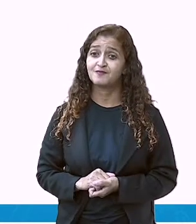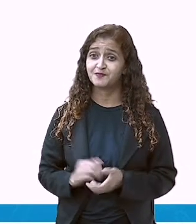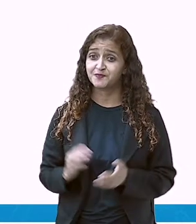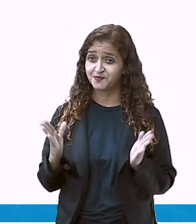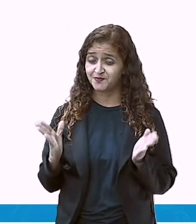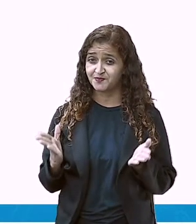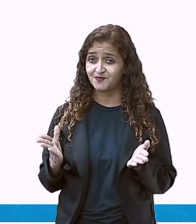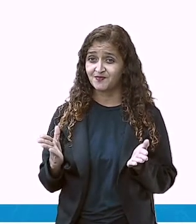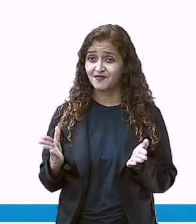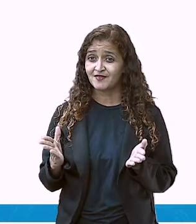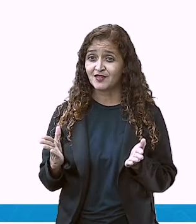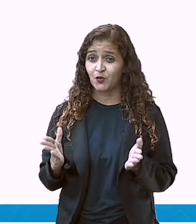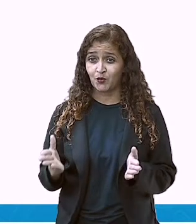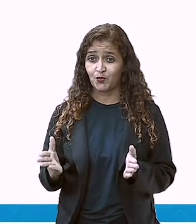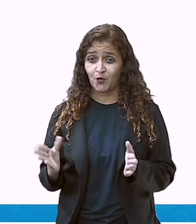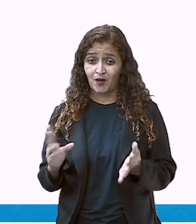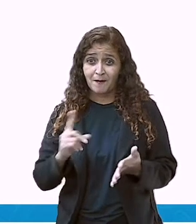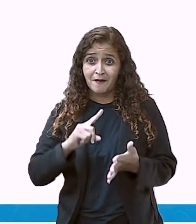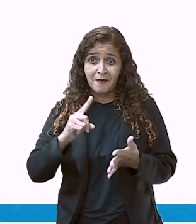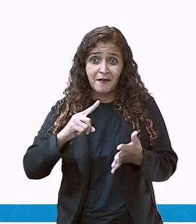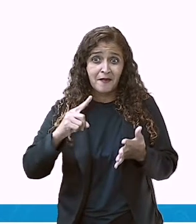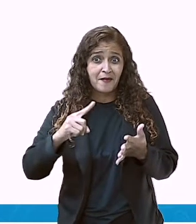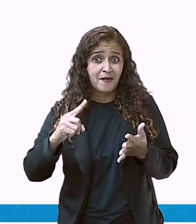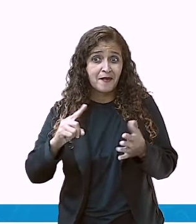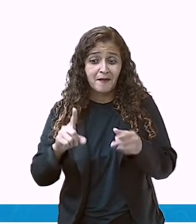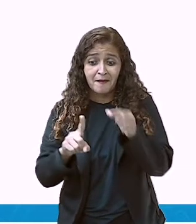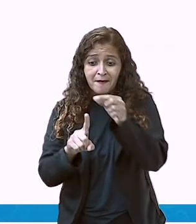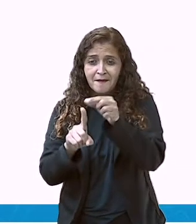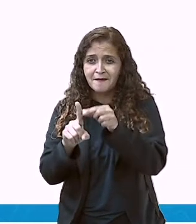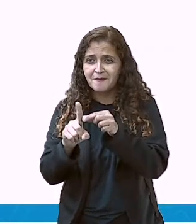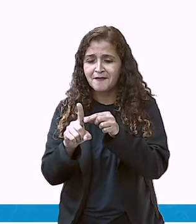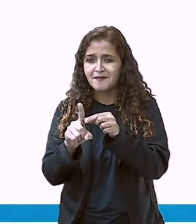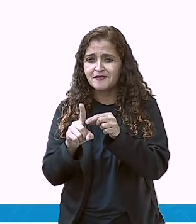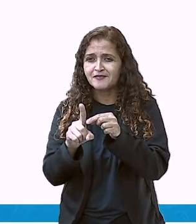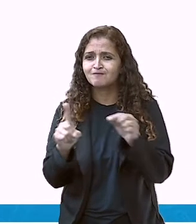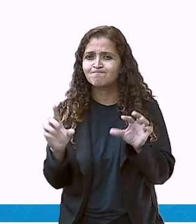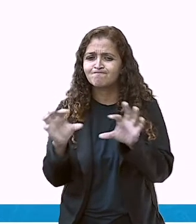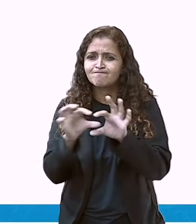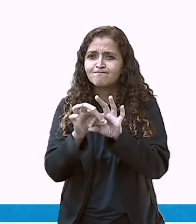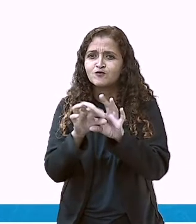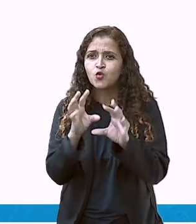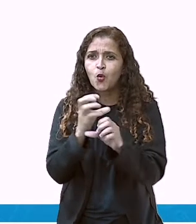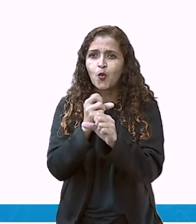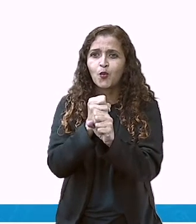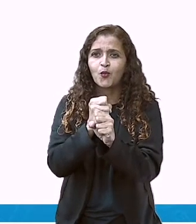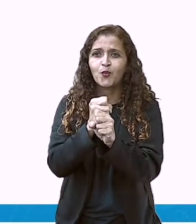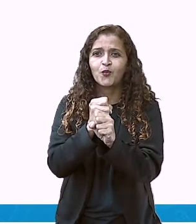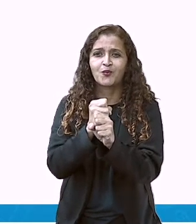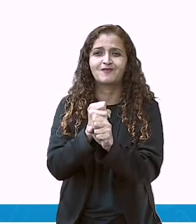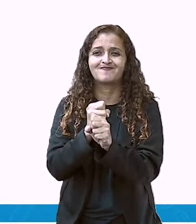Então, contando todos esses meses aqui, nós temos quantos dias?